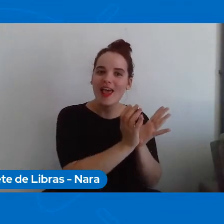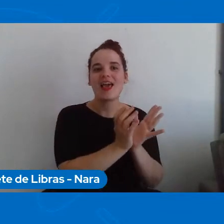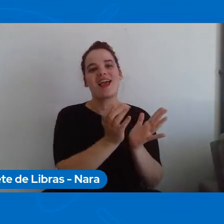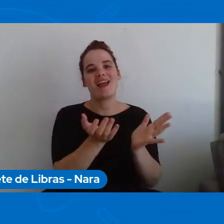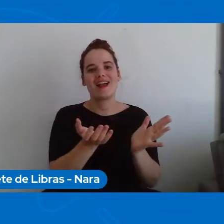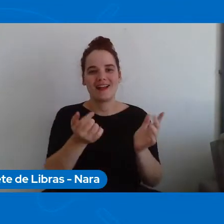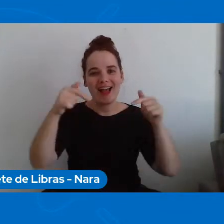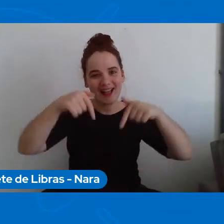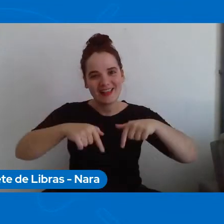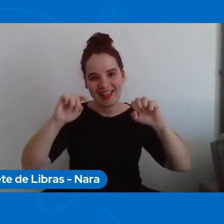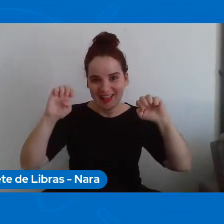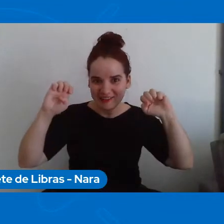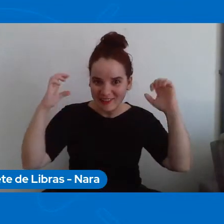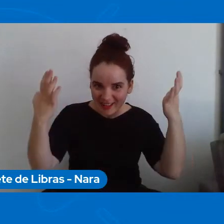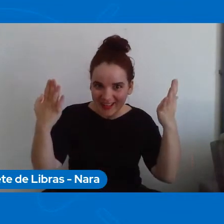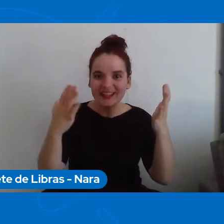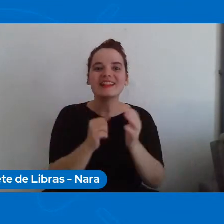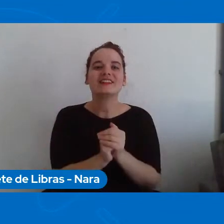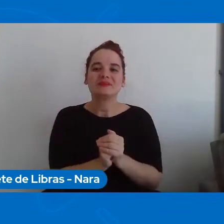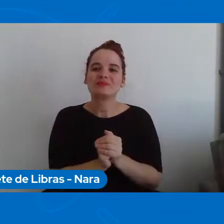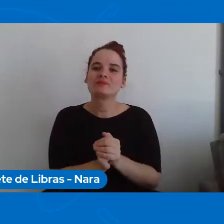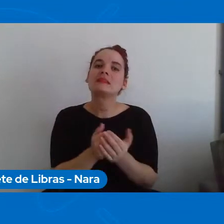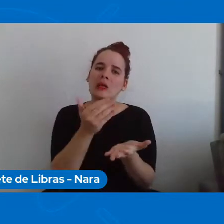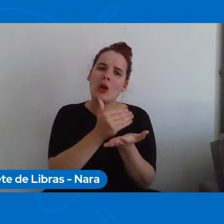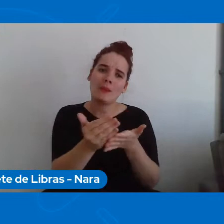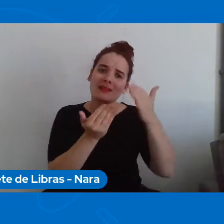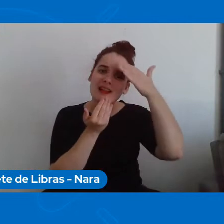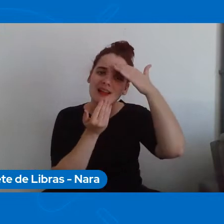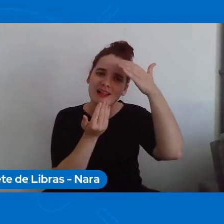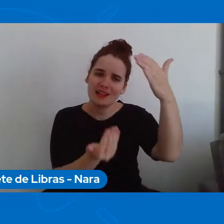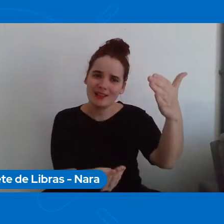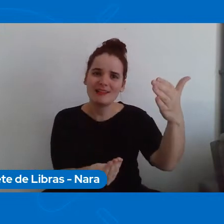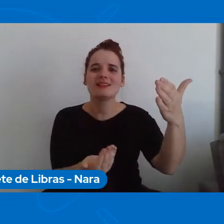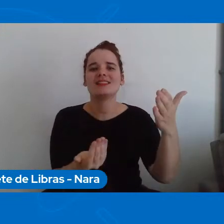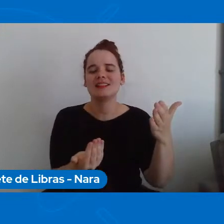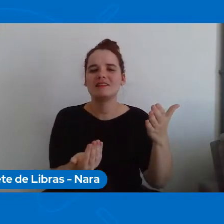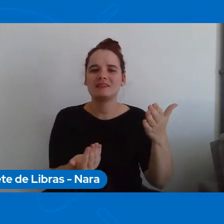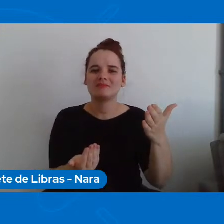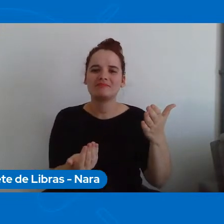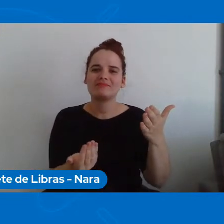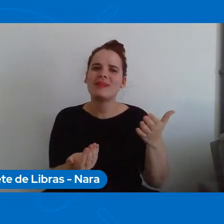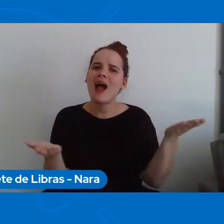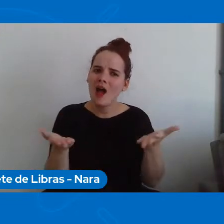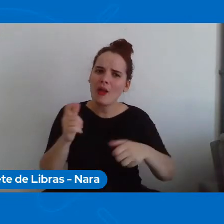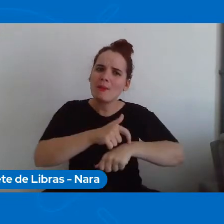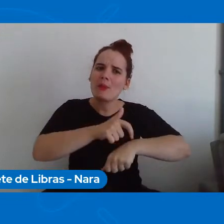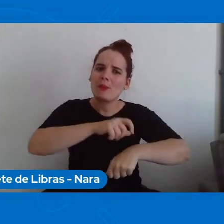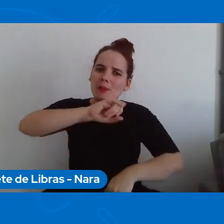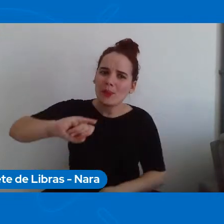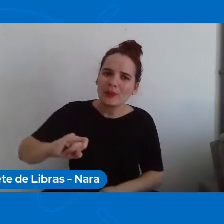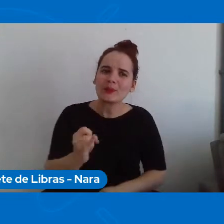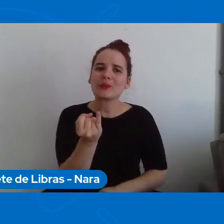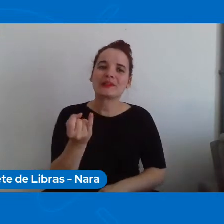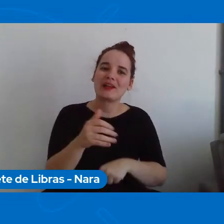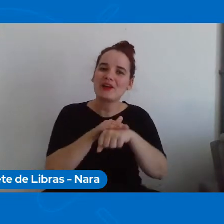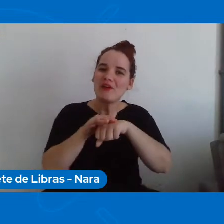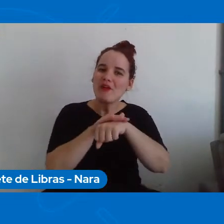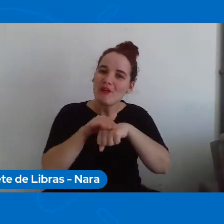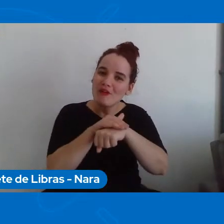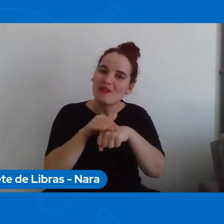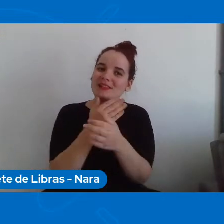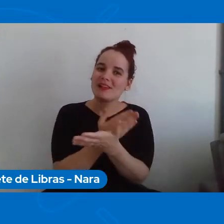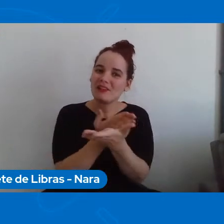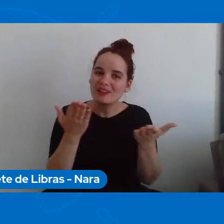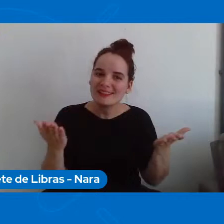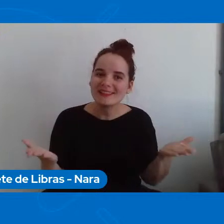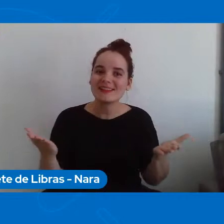aqui do IHC, e eu começo agradecendo muito a oportunidade de conversar com vocês nesse